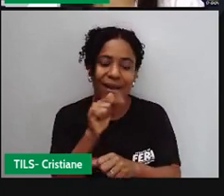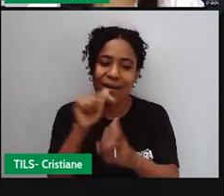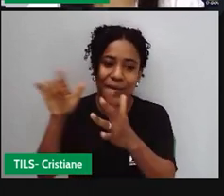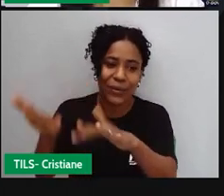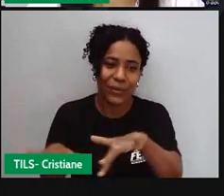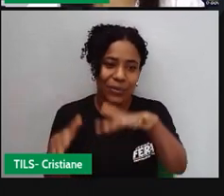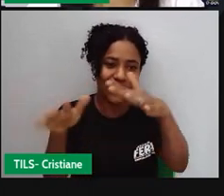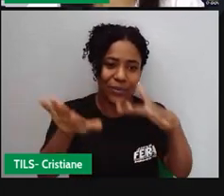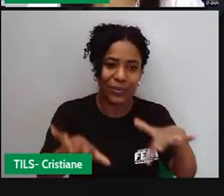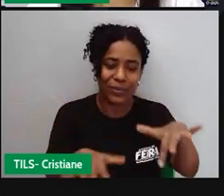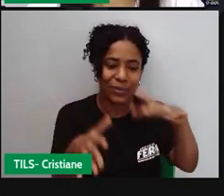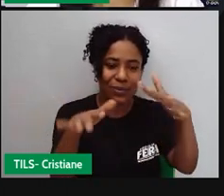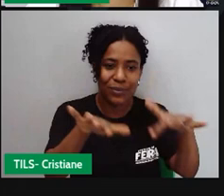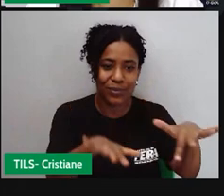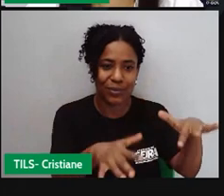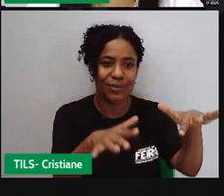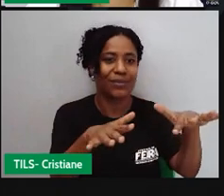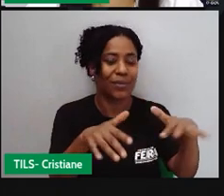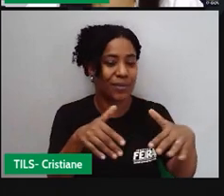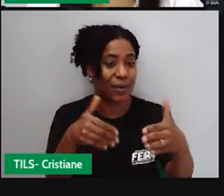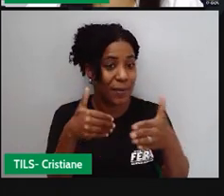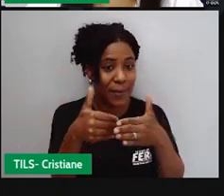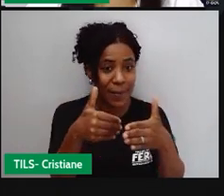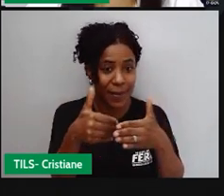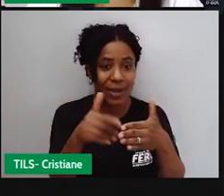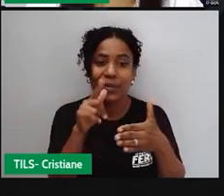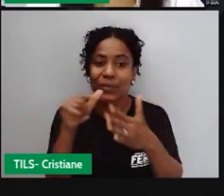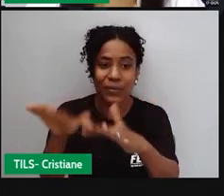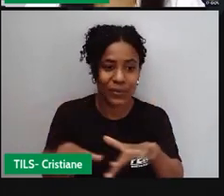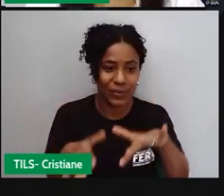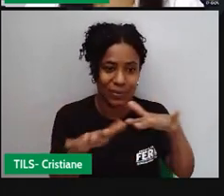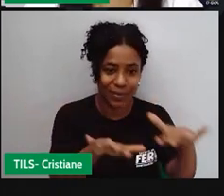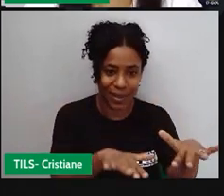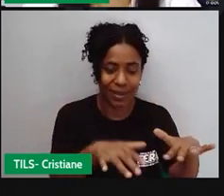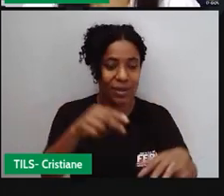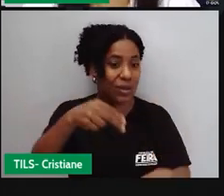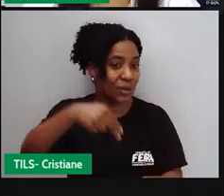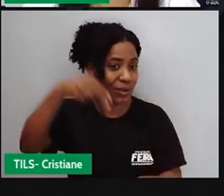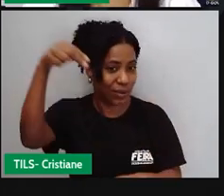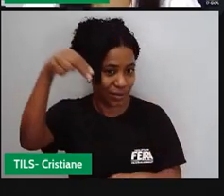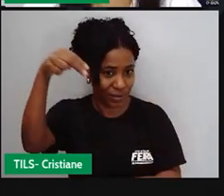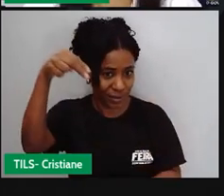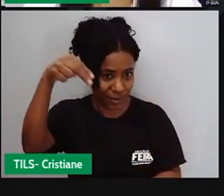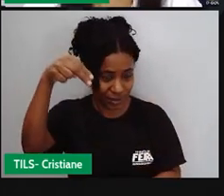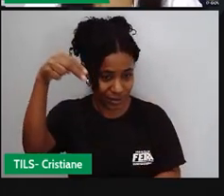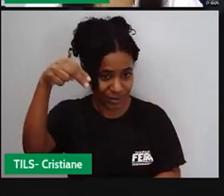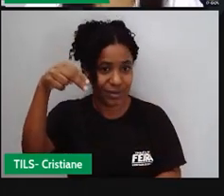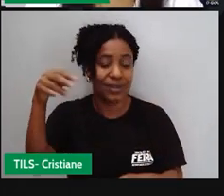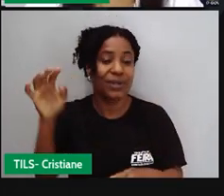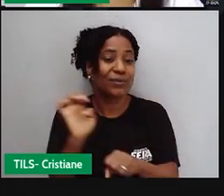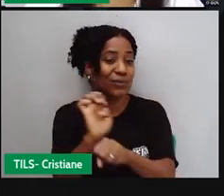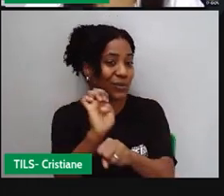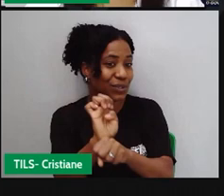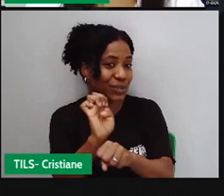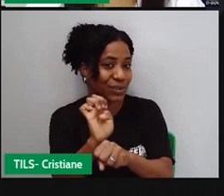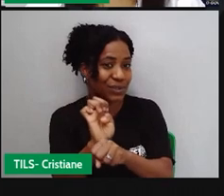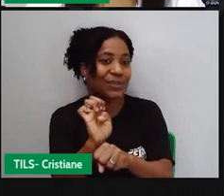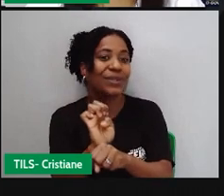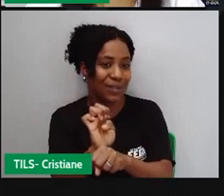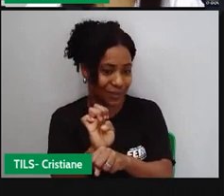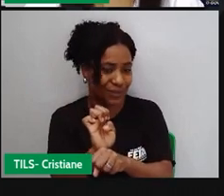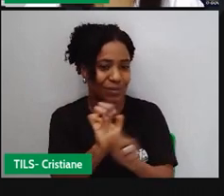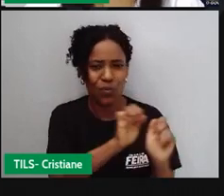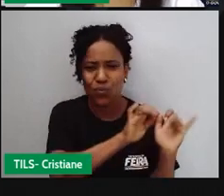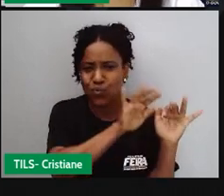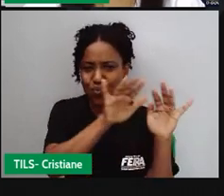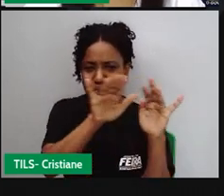uma quantidade maior, principalmente nos estados do Nordeste, por conta de que esses estados foram os que mais receberam no